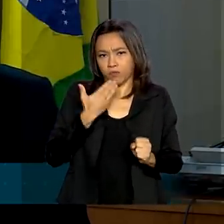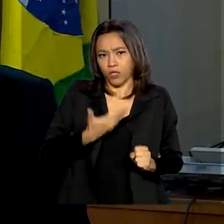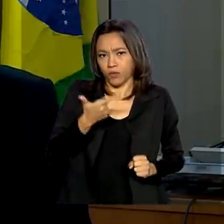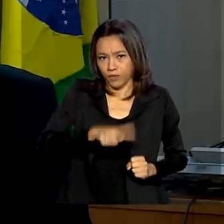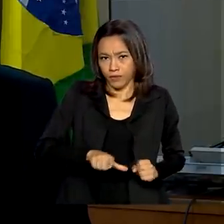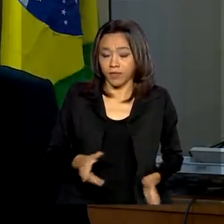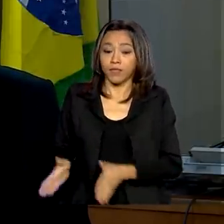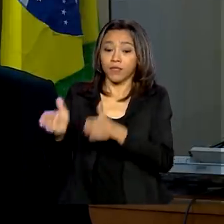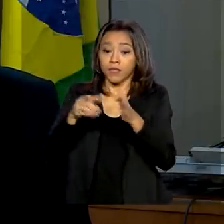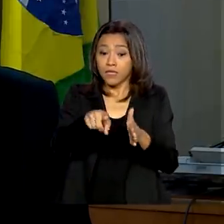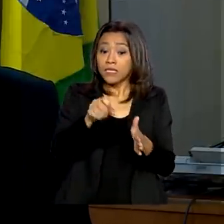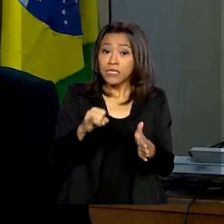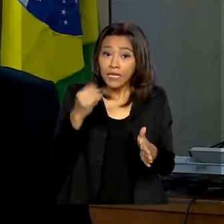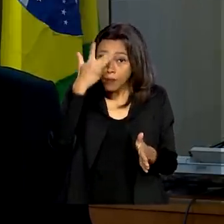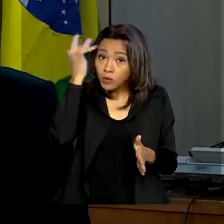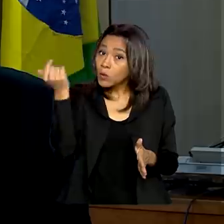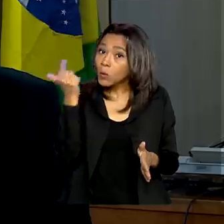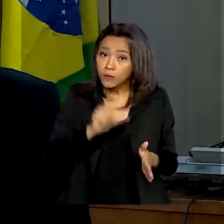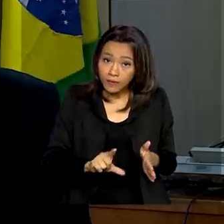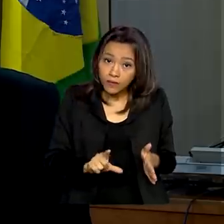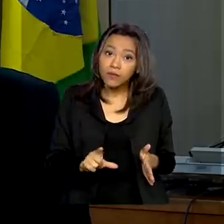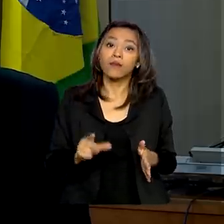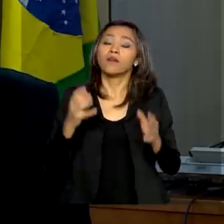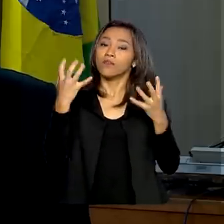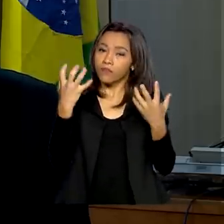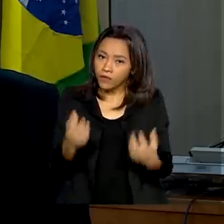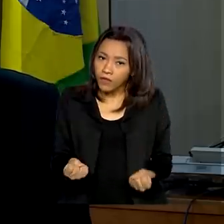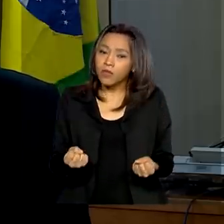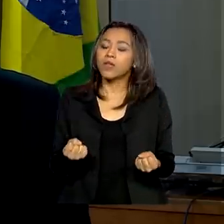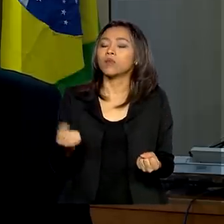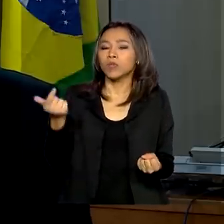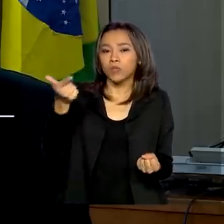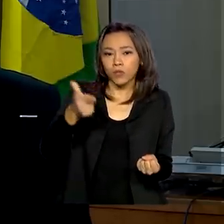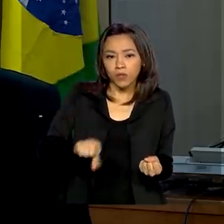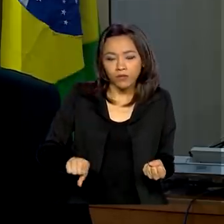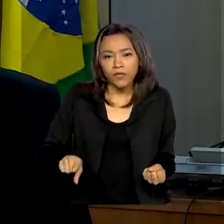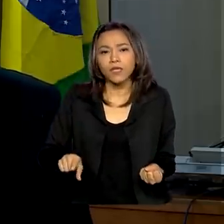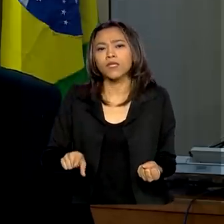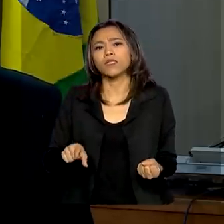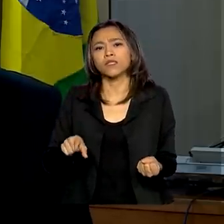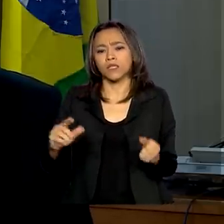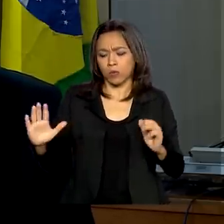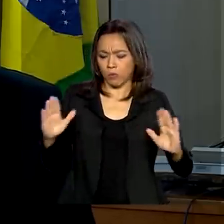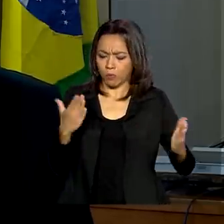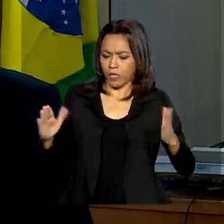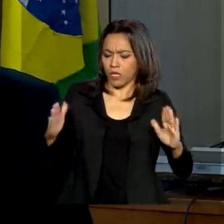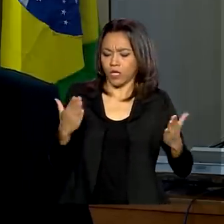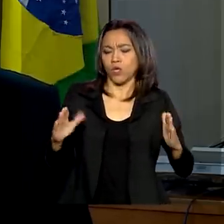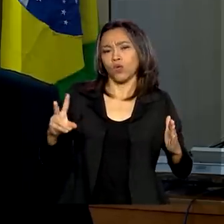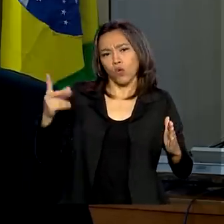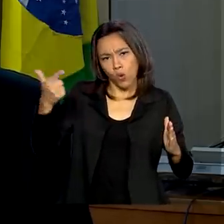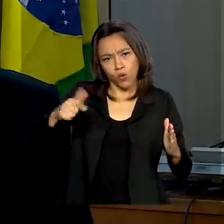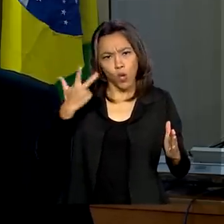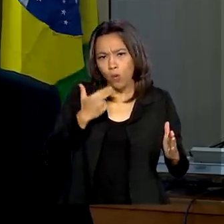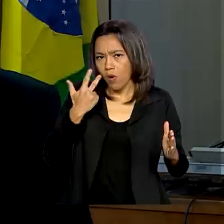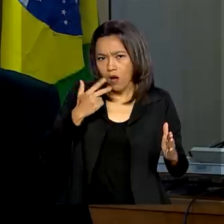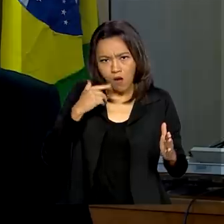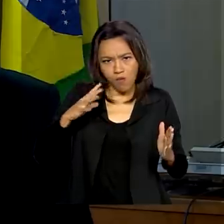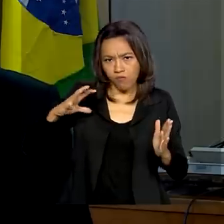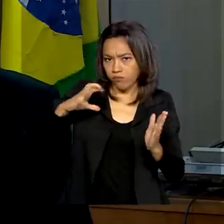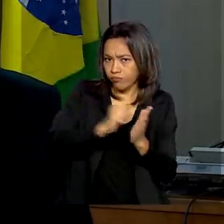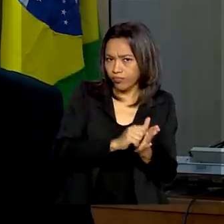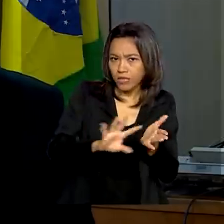nós vamos dar a gratuidade de ofício, nós vamos atuar administrativamente no período de inscrição. Ele vai fazer a inscrição normalmente